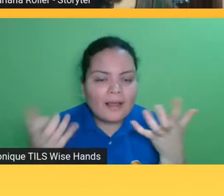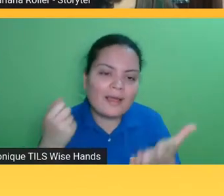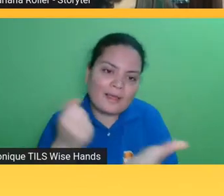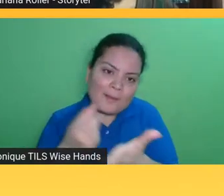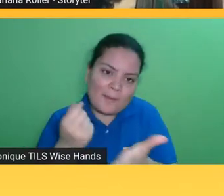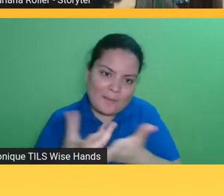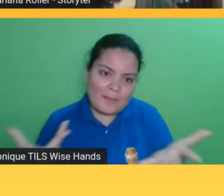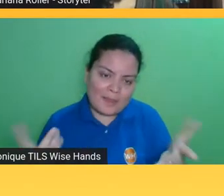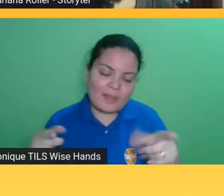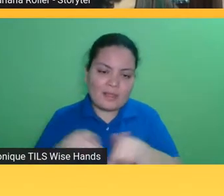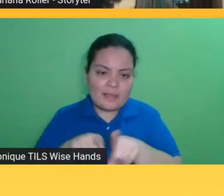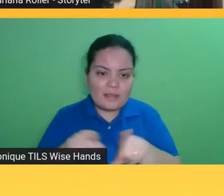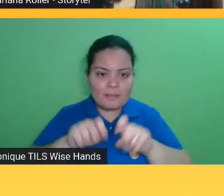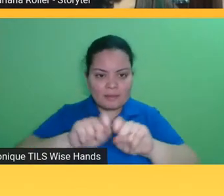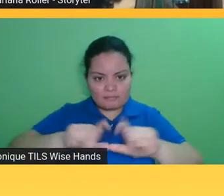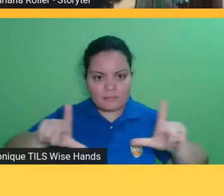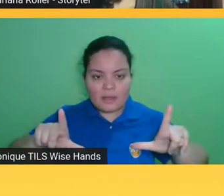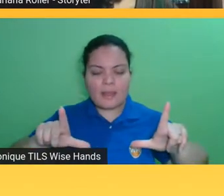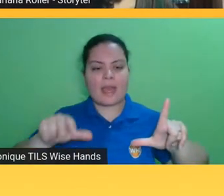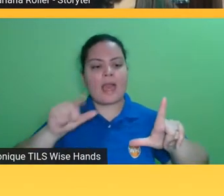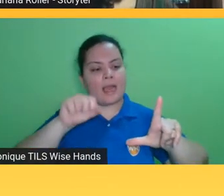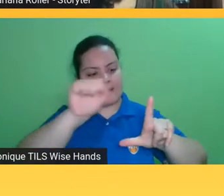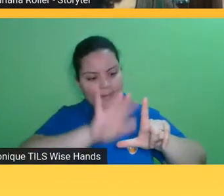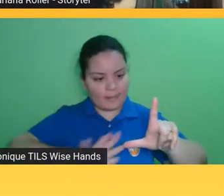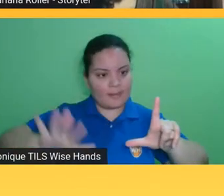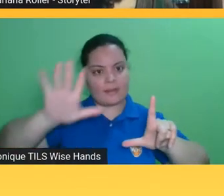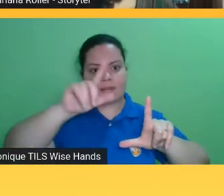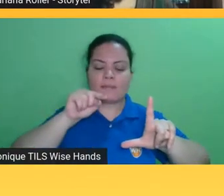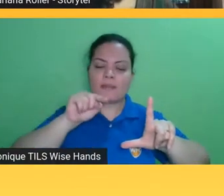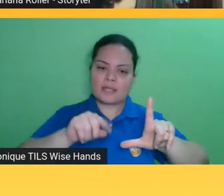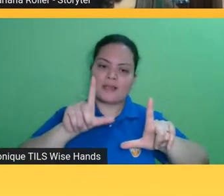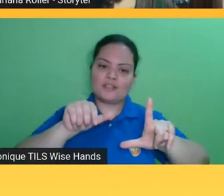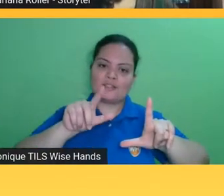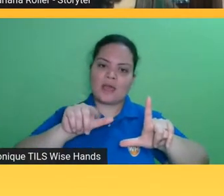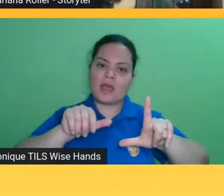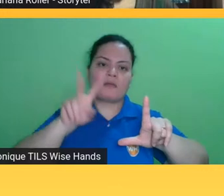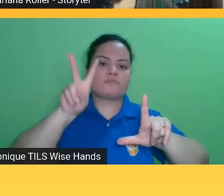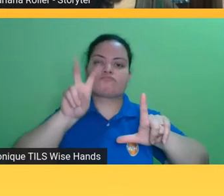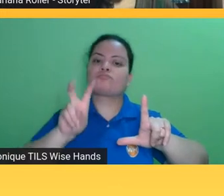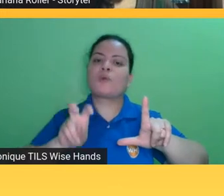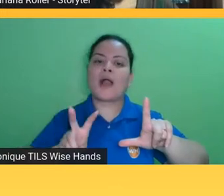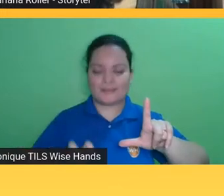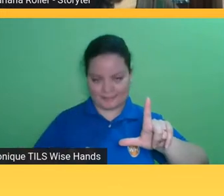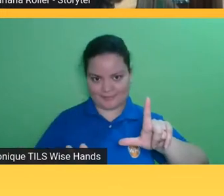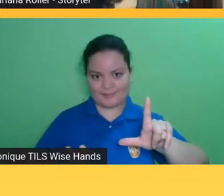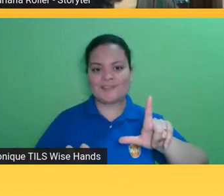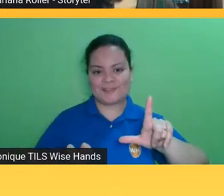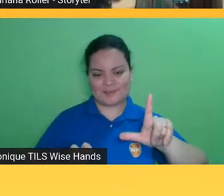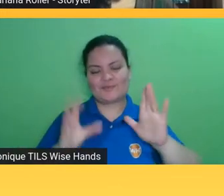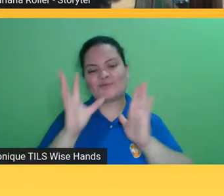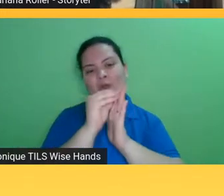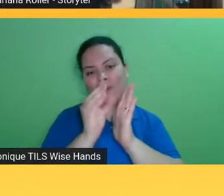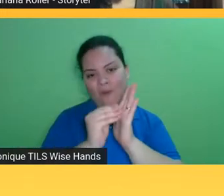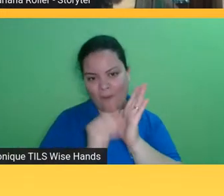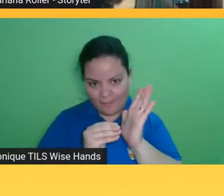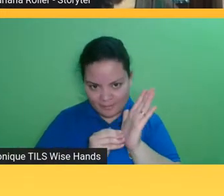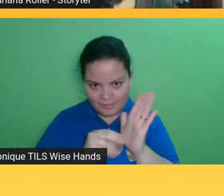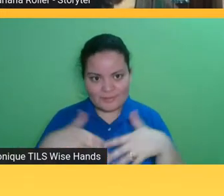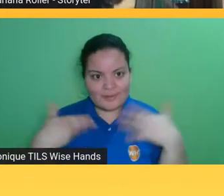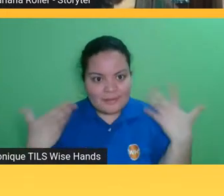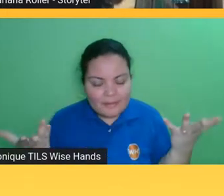comunique o que é o livro naquele formato mínimo que a gente vai ver dentro do e-commerce então eu acho que hoje o profissional